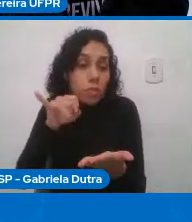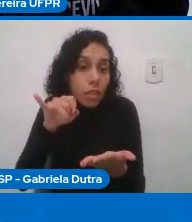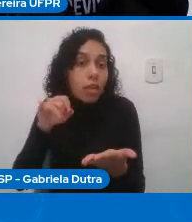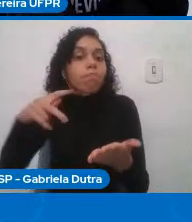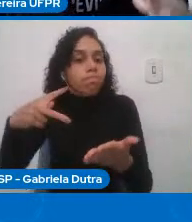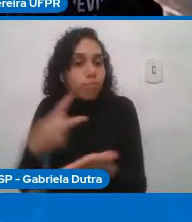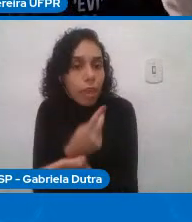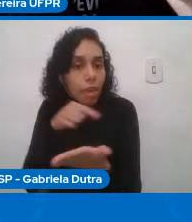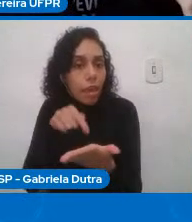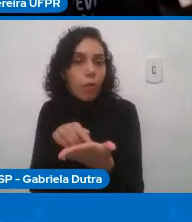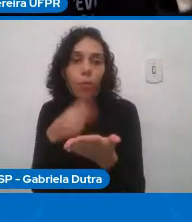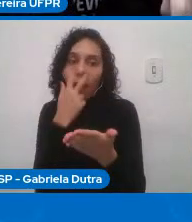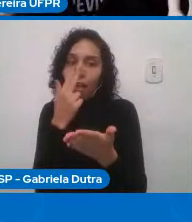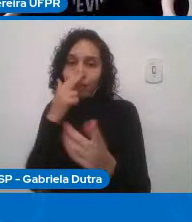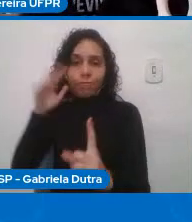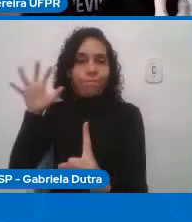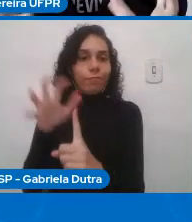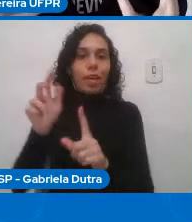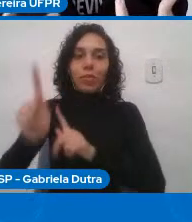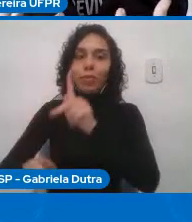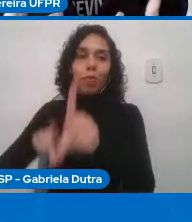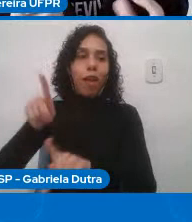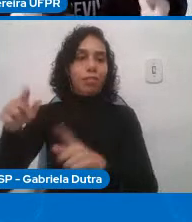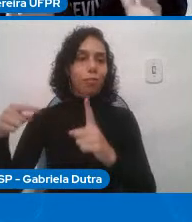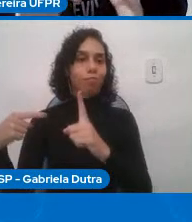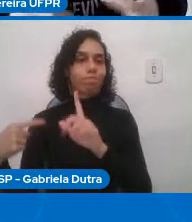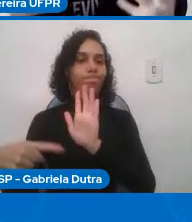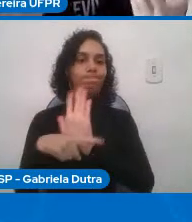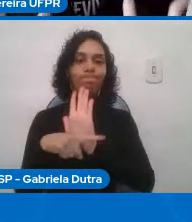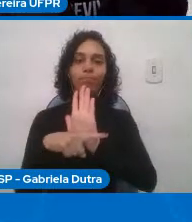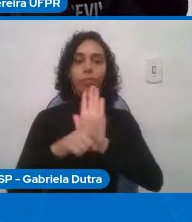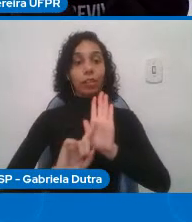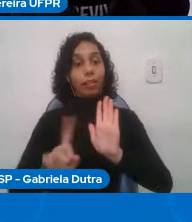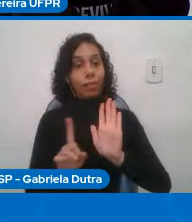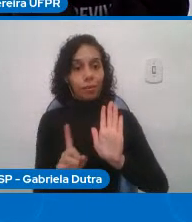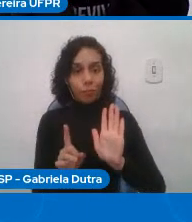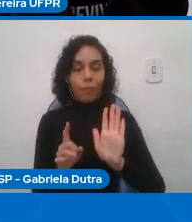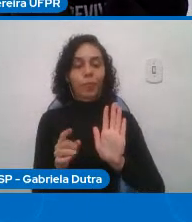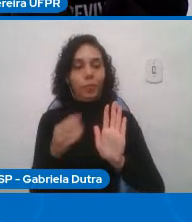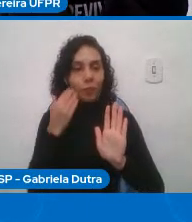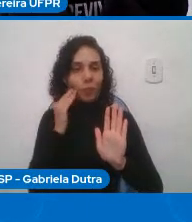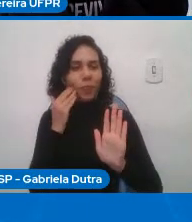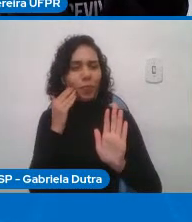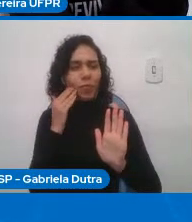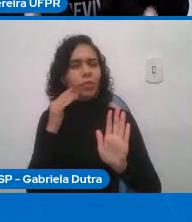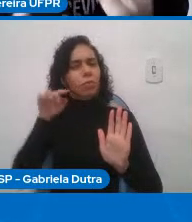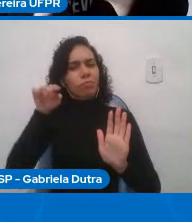então tudo isso aqui mesmo no mundo social está voltado em criar alguma coisa